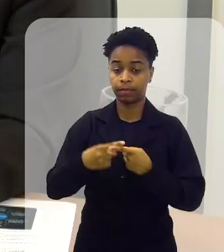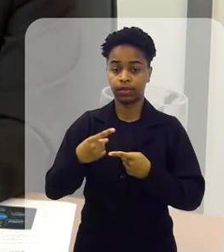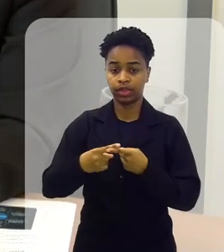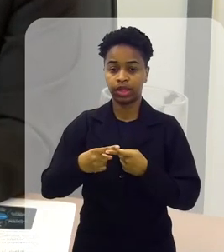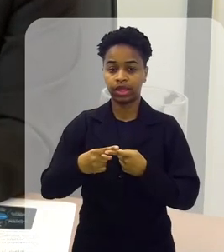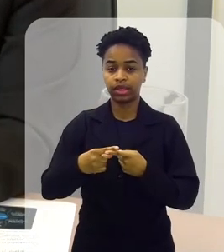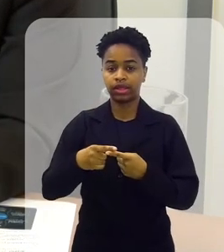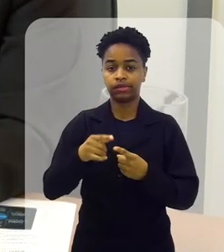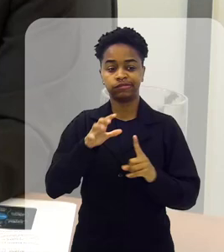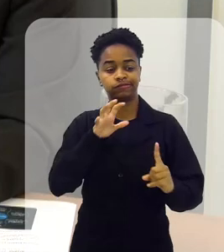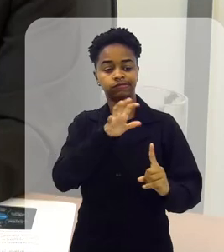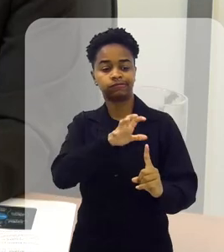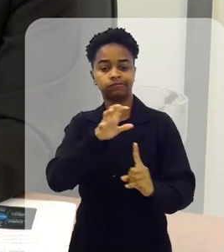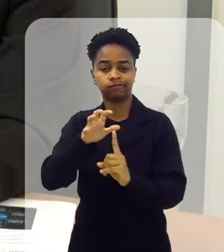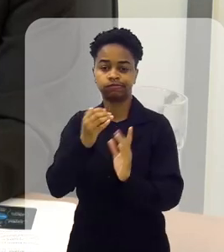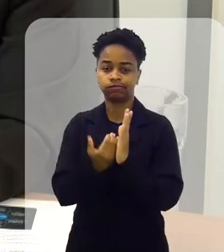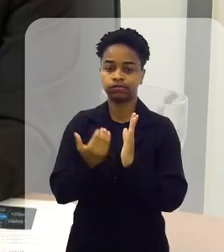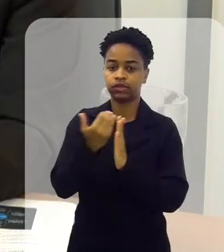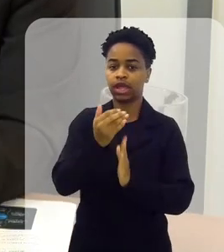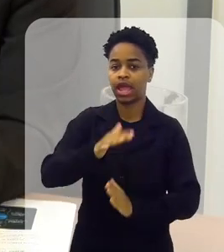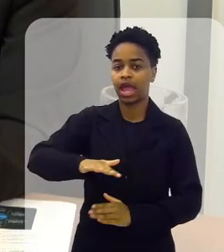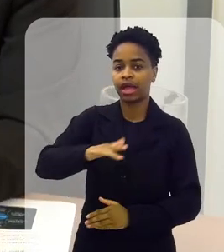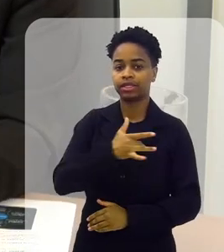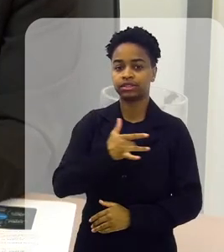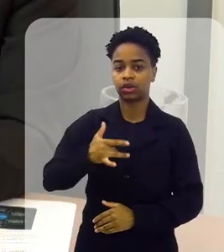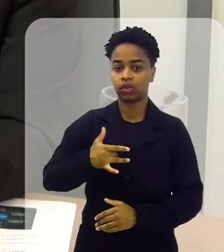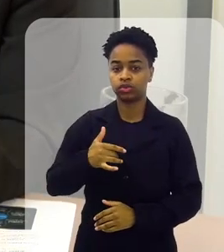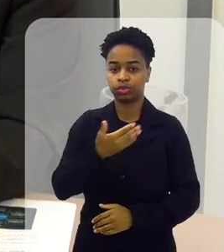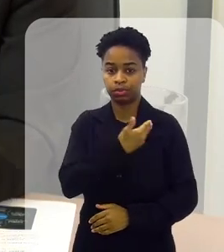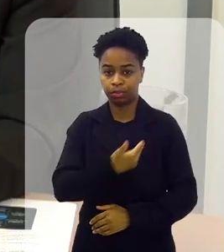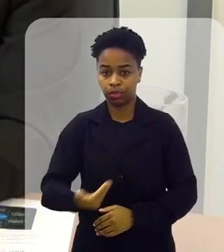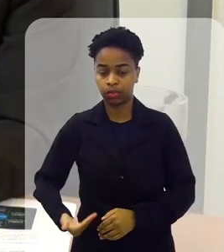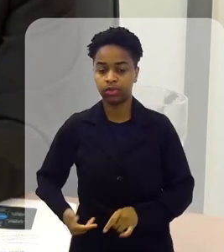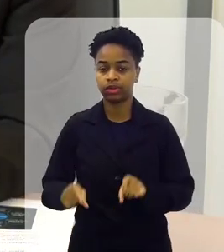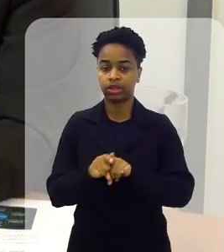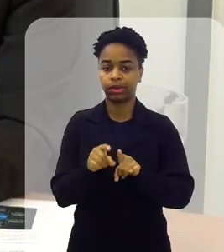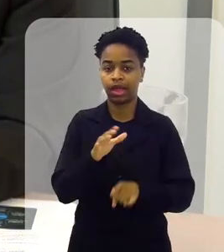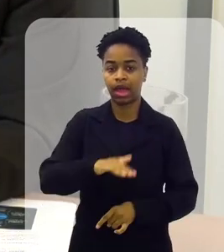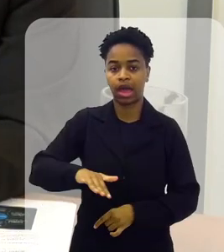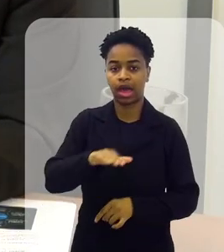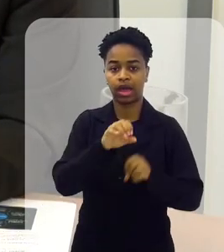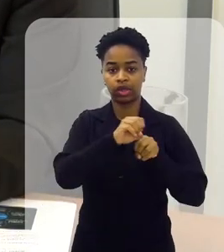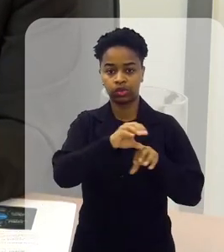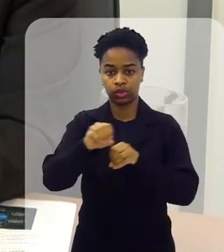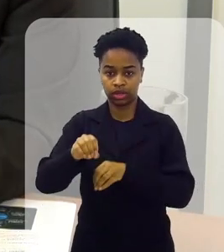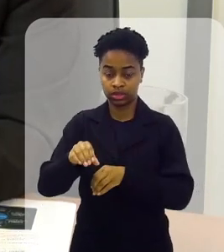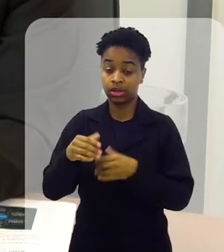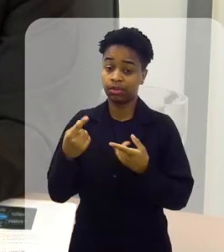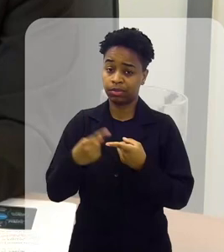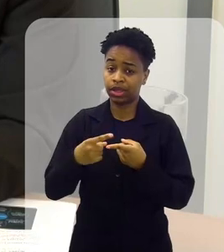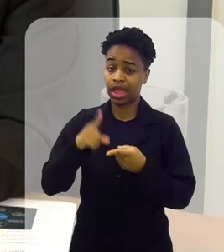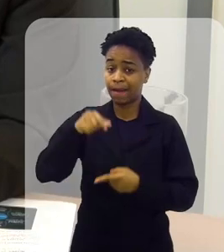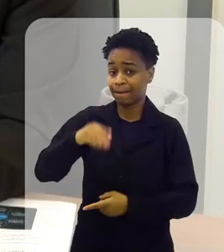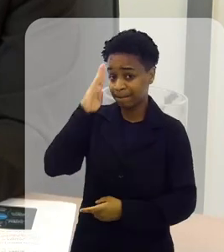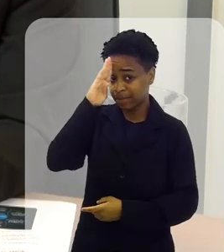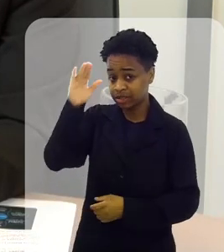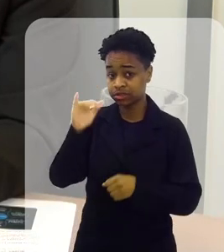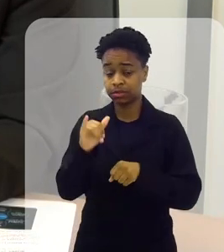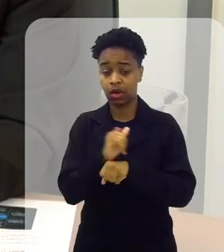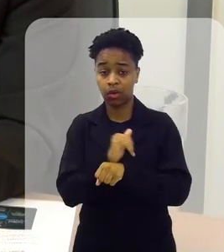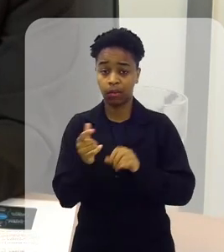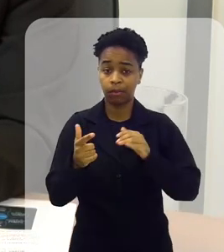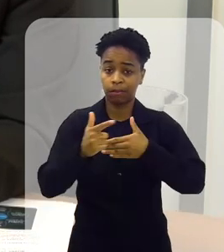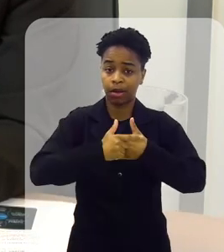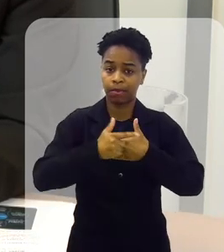A gente causa um impacto muito grande na questão de saúde pública, nessa parte educacional da população, é a nossa, uma das principais